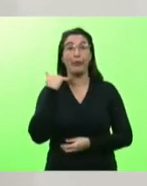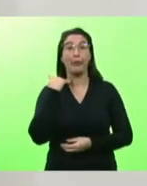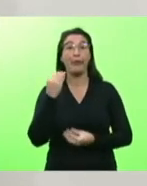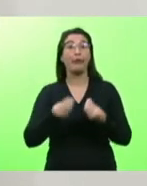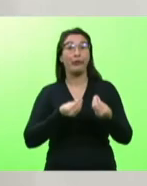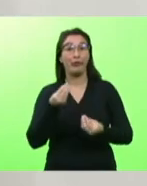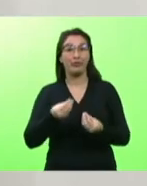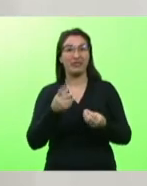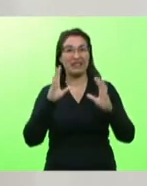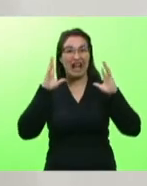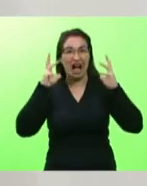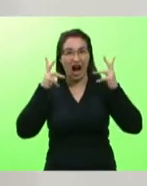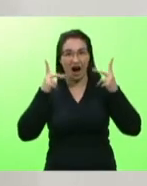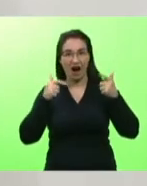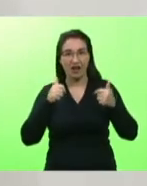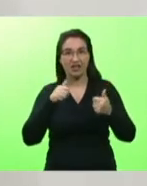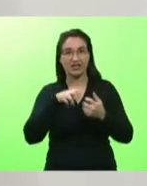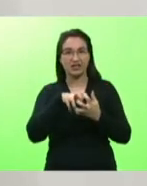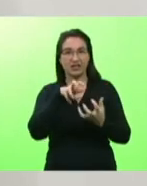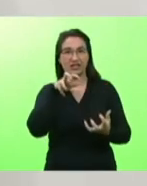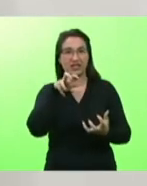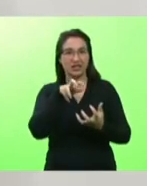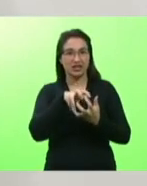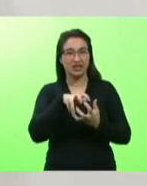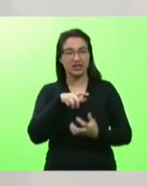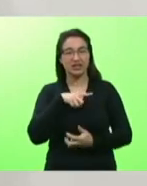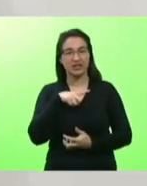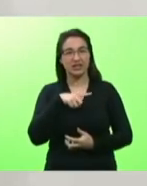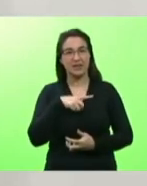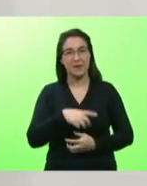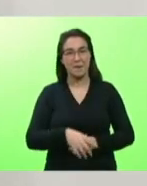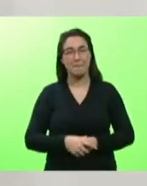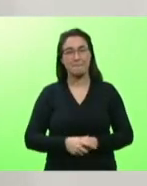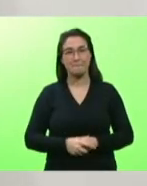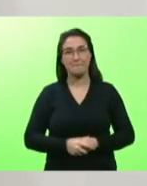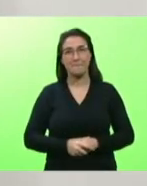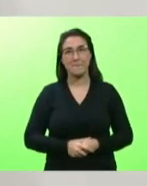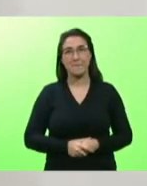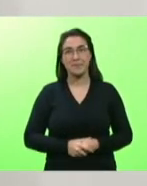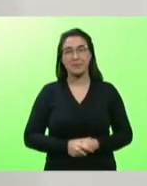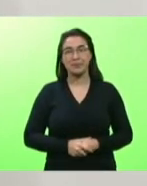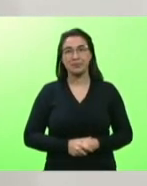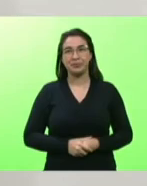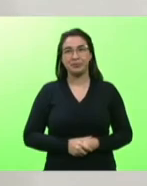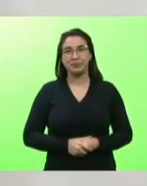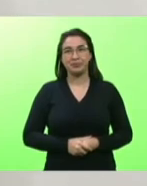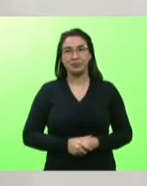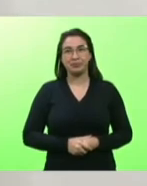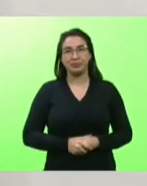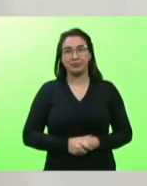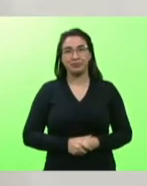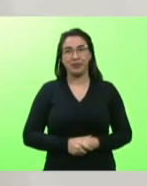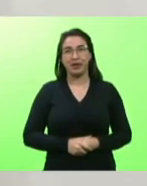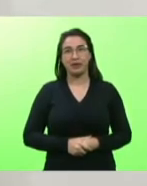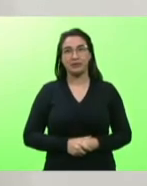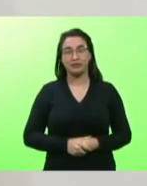feroz e voraz pois bem então o que nós precisamos